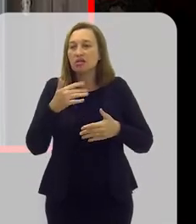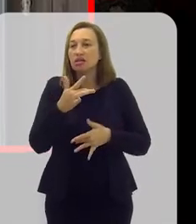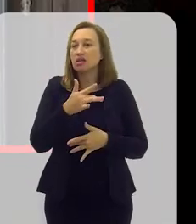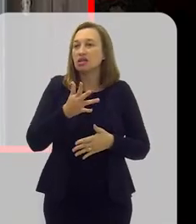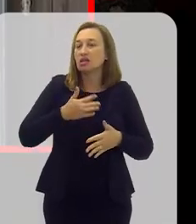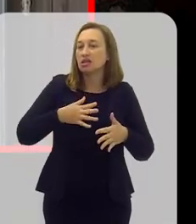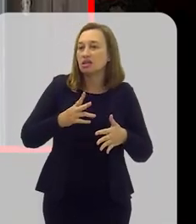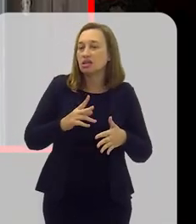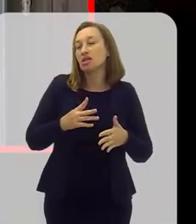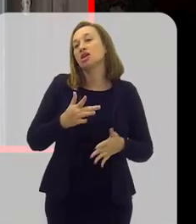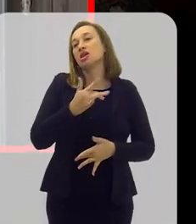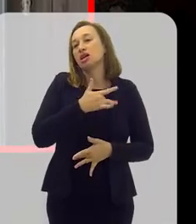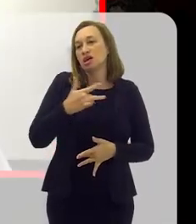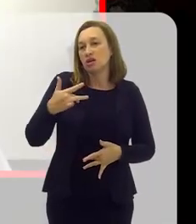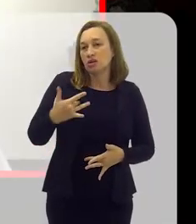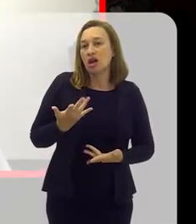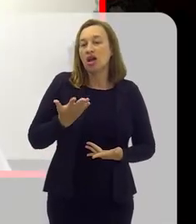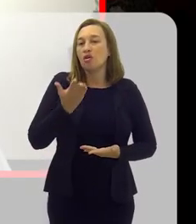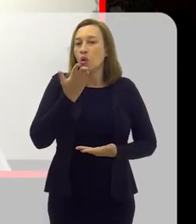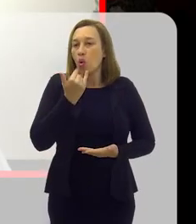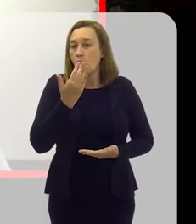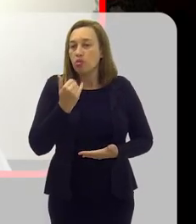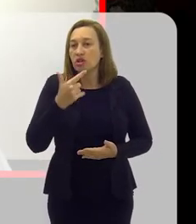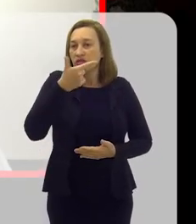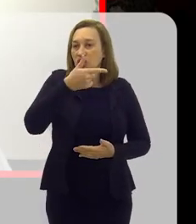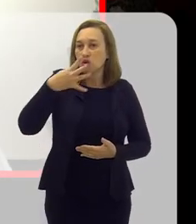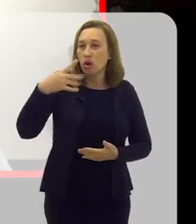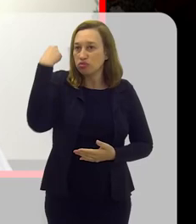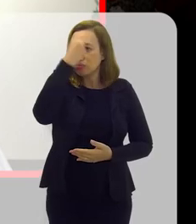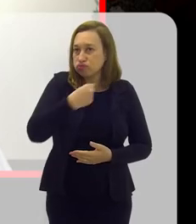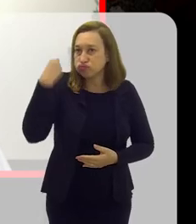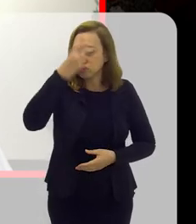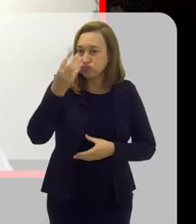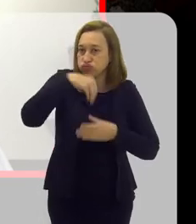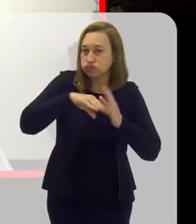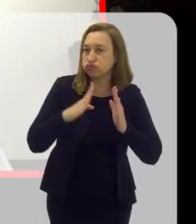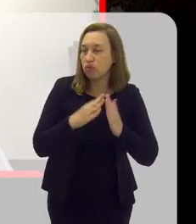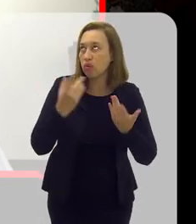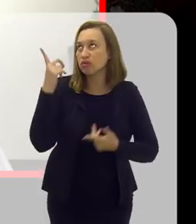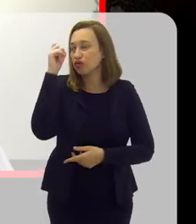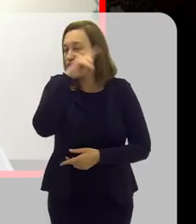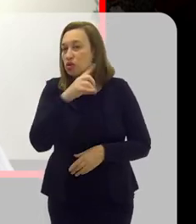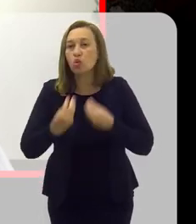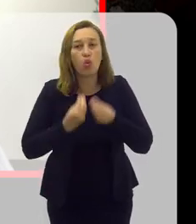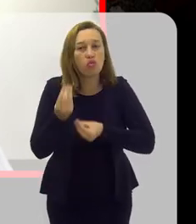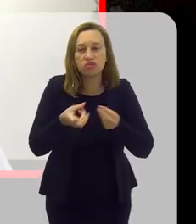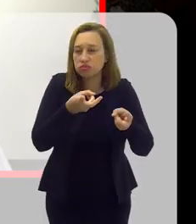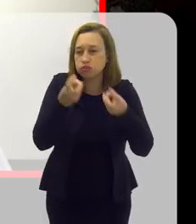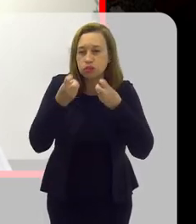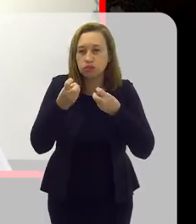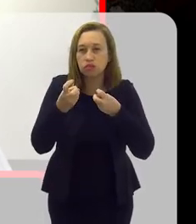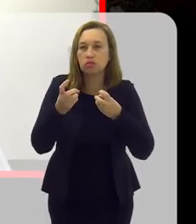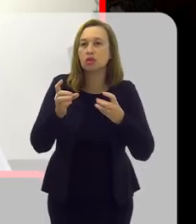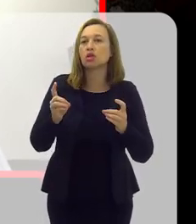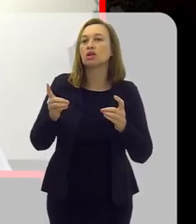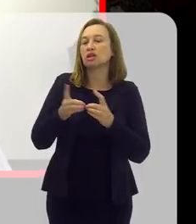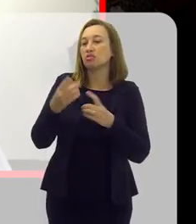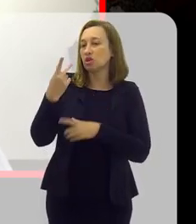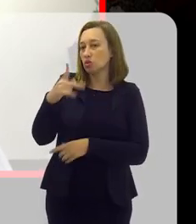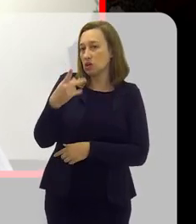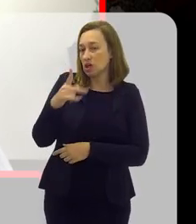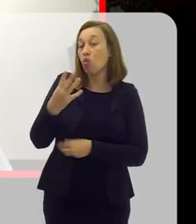hábitos saudáveis, alimentares, às vezes, com a criança ali, 24 horas em casa, é mais difícil. Como é que você percebe no teu atendimento,